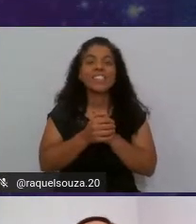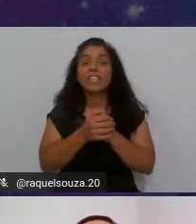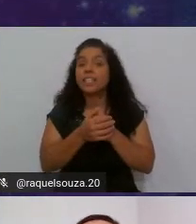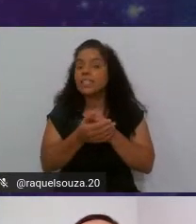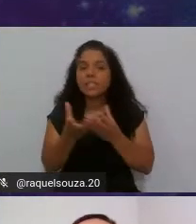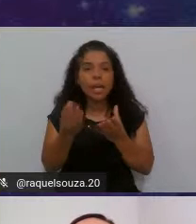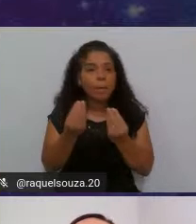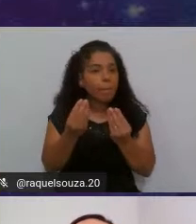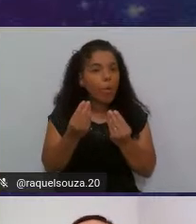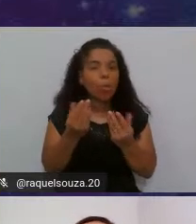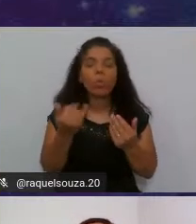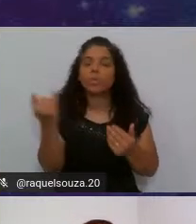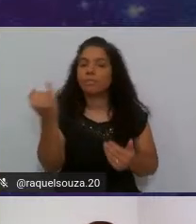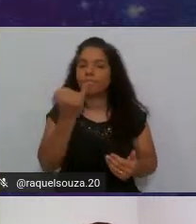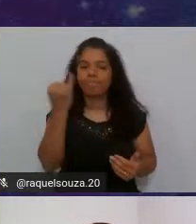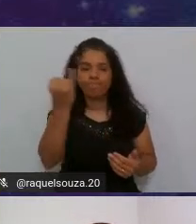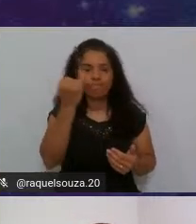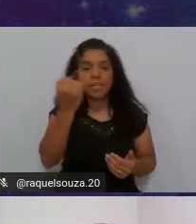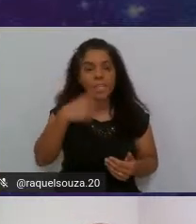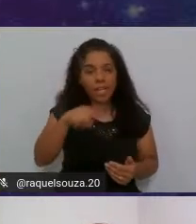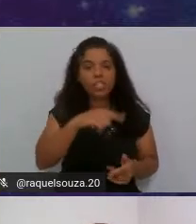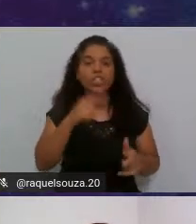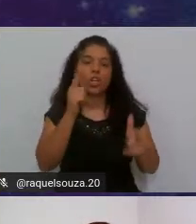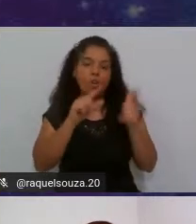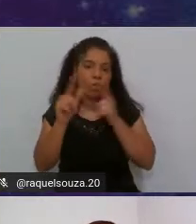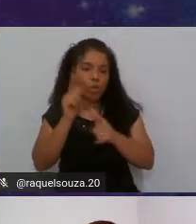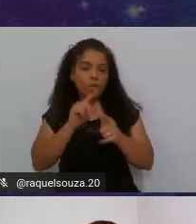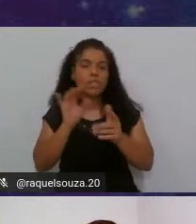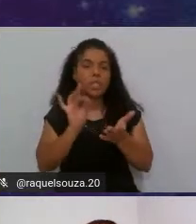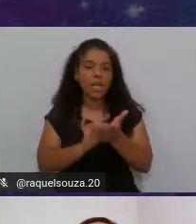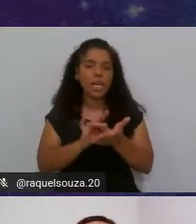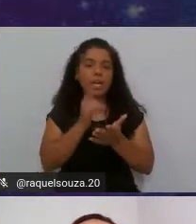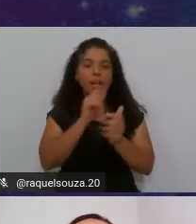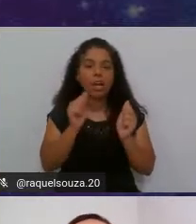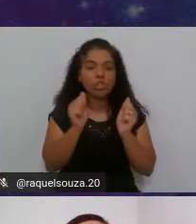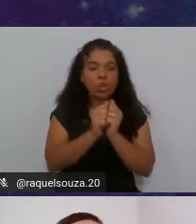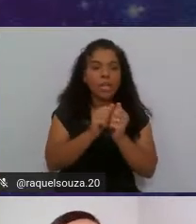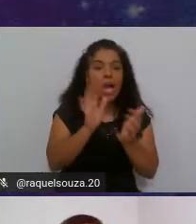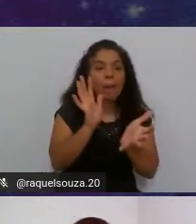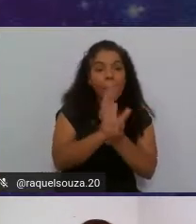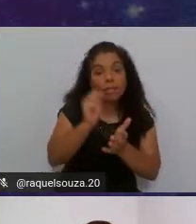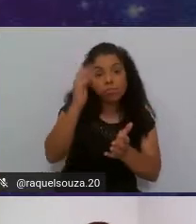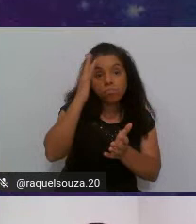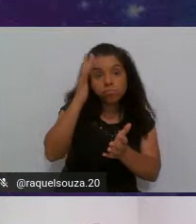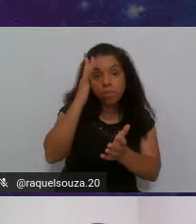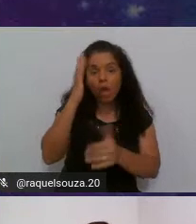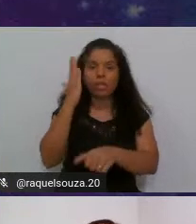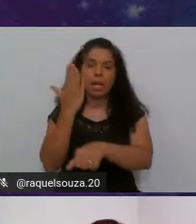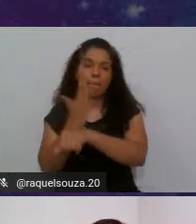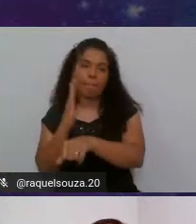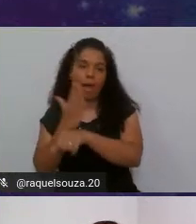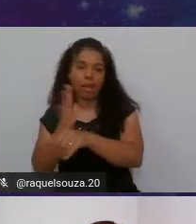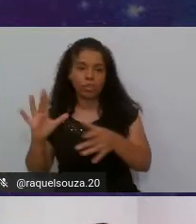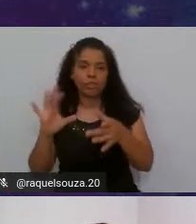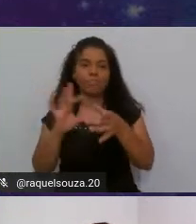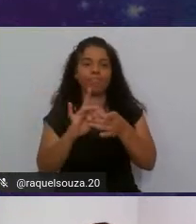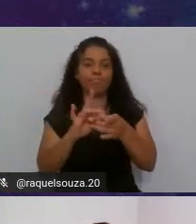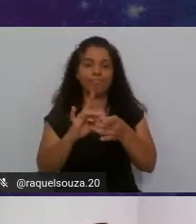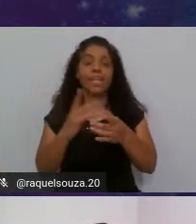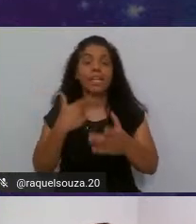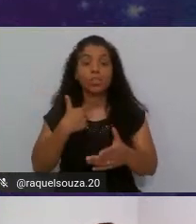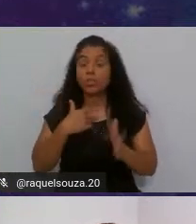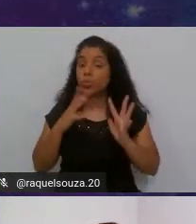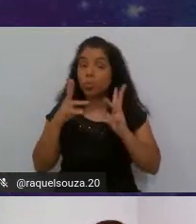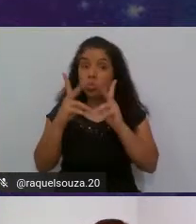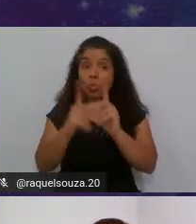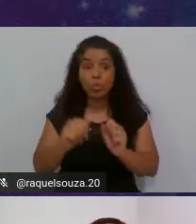muito é de grande importância que a gente consiga juntar a parte teórica com a parte prática tudo que eu tinha aprendido